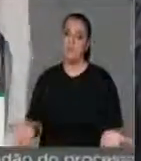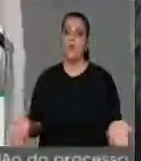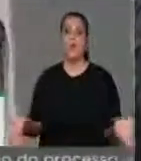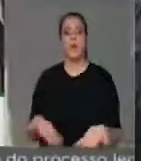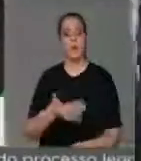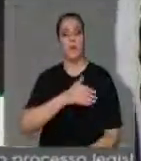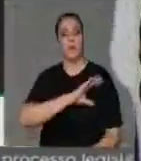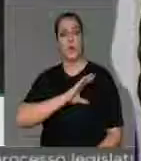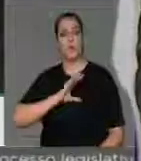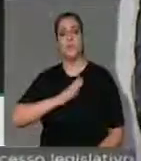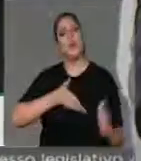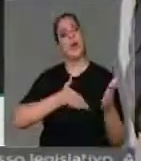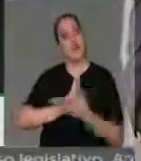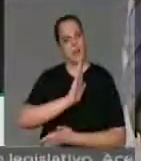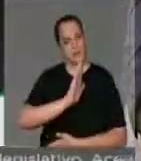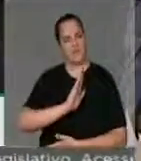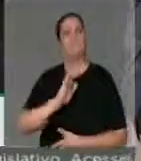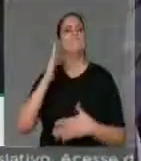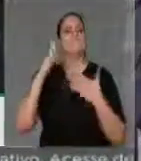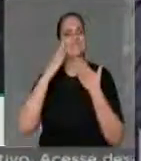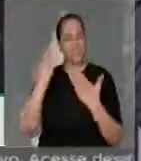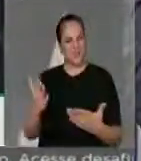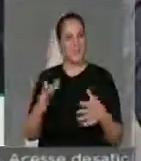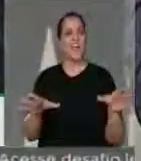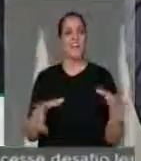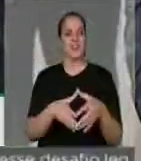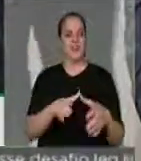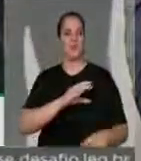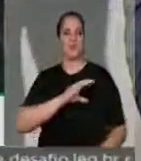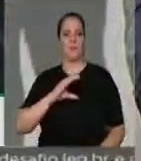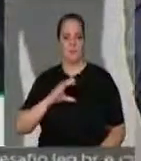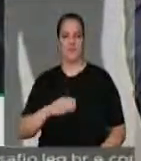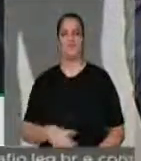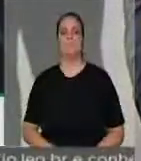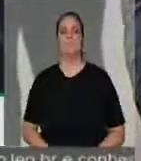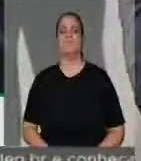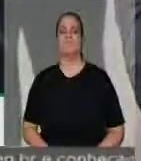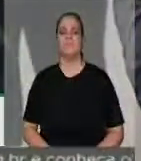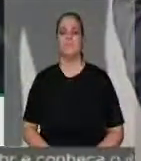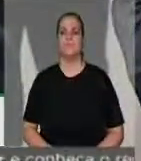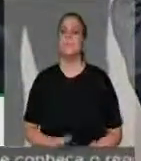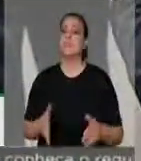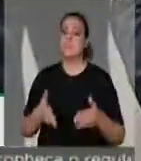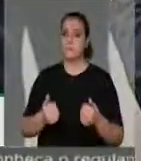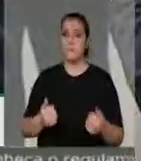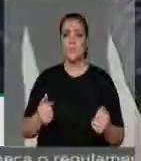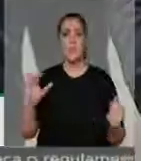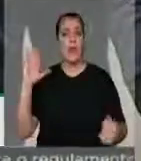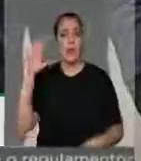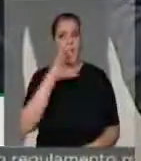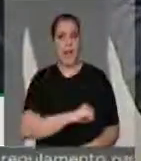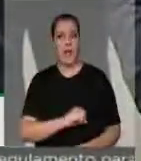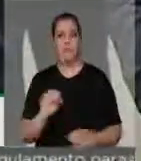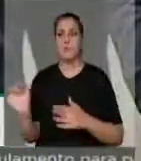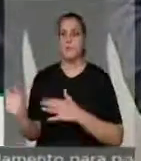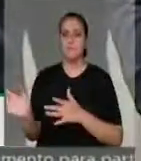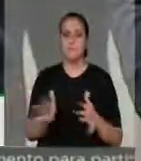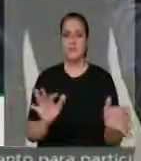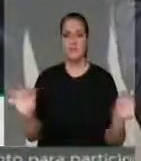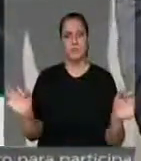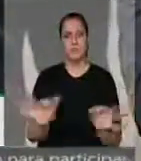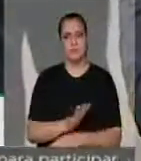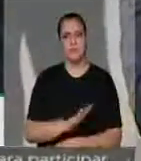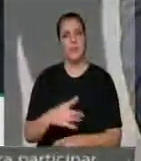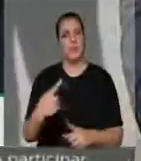Comissão de Defesa do Consumidor e eu agradeço aos colegas da comissão e apelo para que o projeto ande rápido a fim de que se acabe com essa justiça